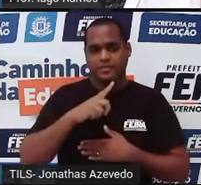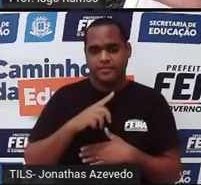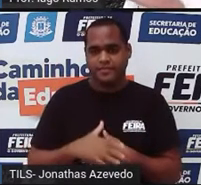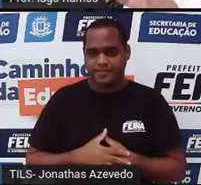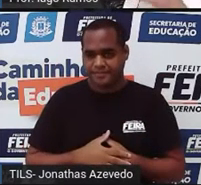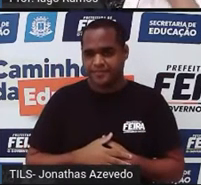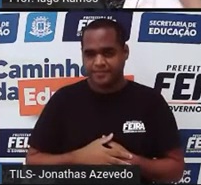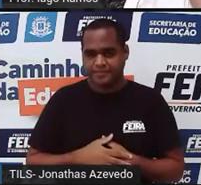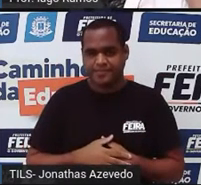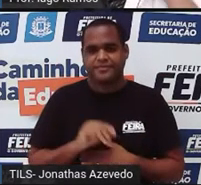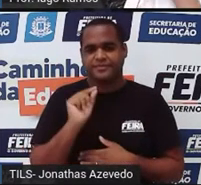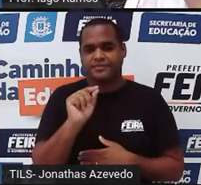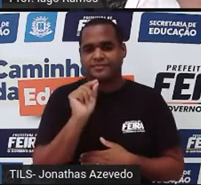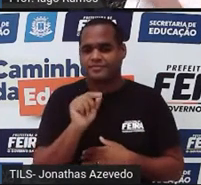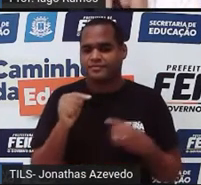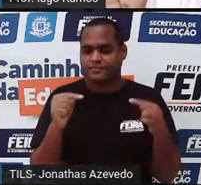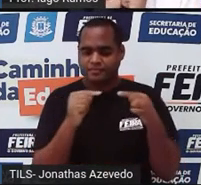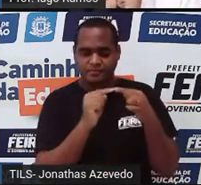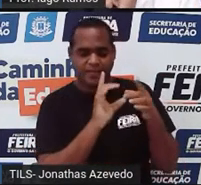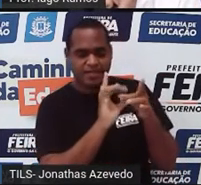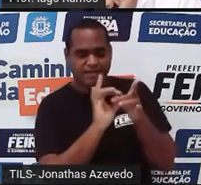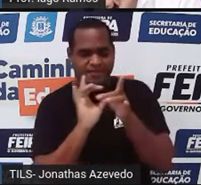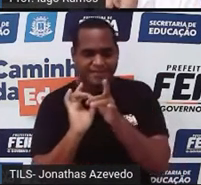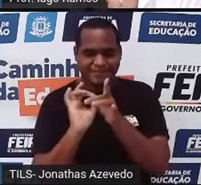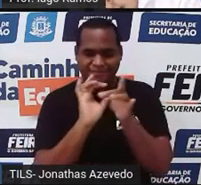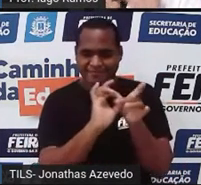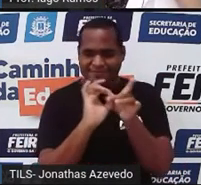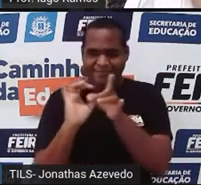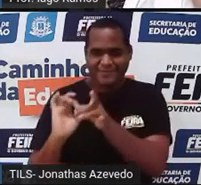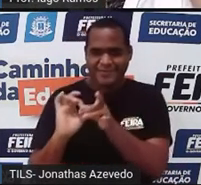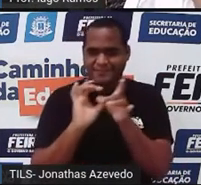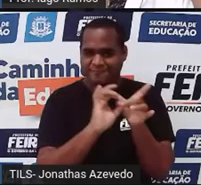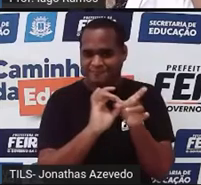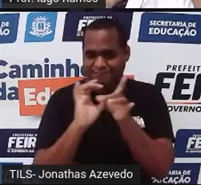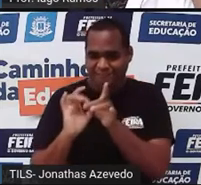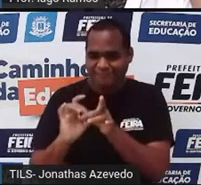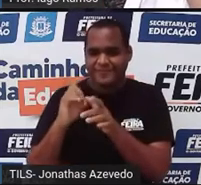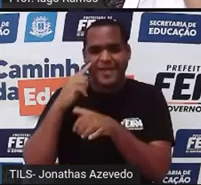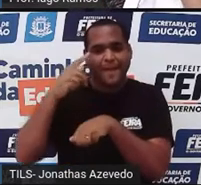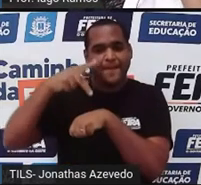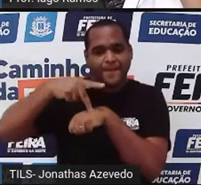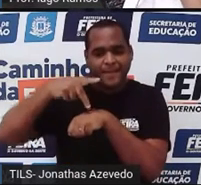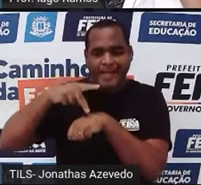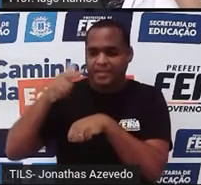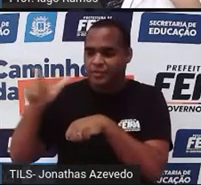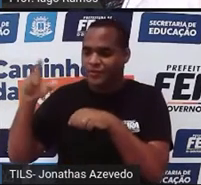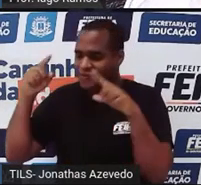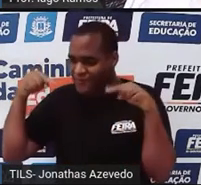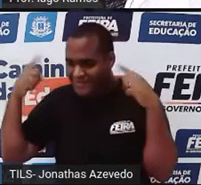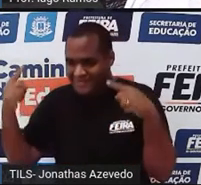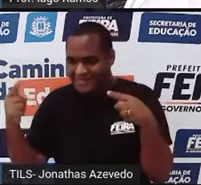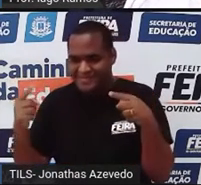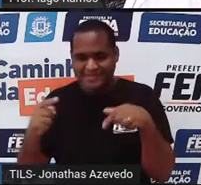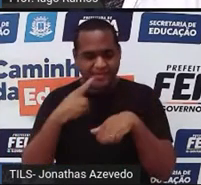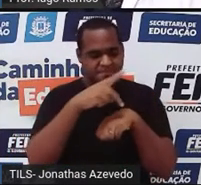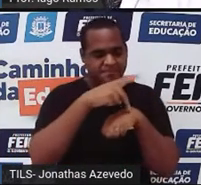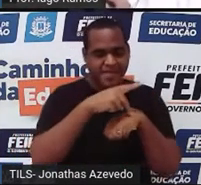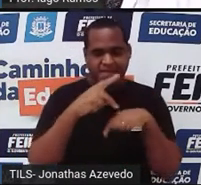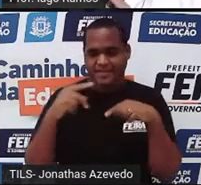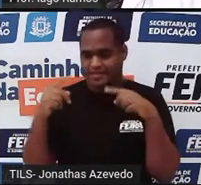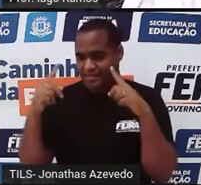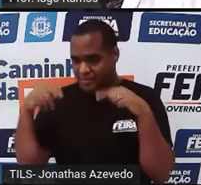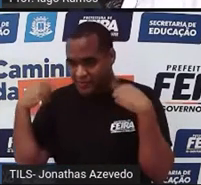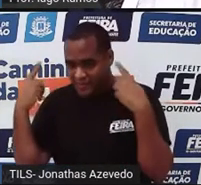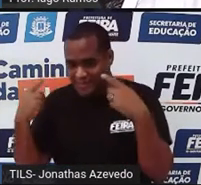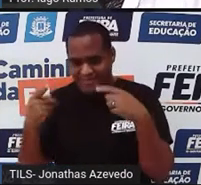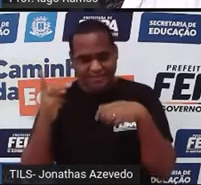fazendo essa correspondência. gente chama isso de correspondência. Uma pedrinha, uma ovelhinha, tá? E a